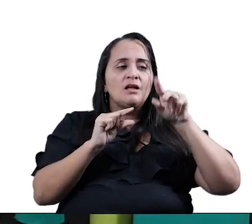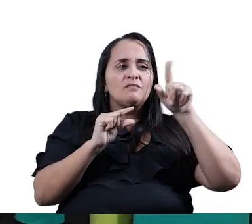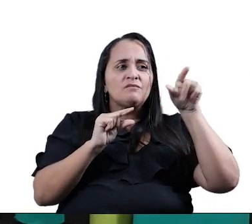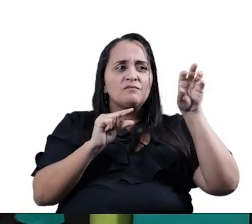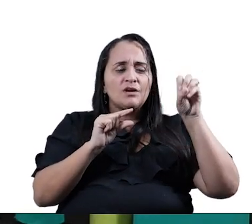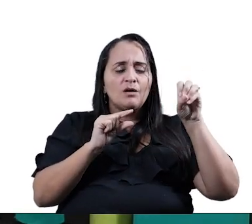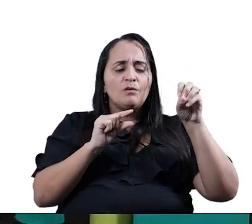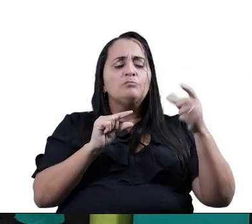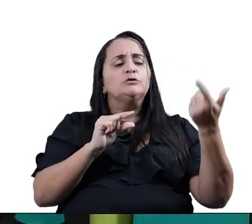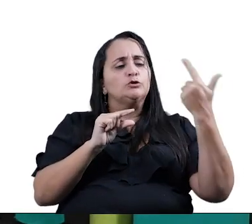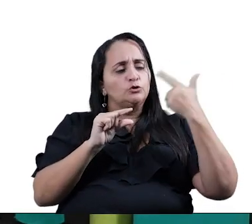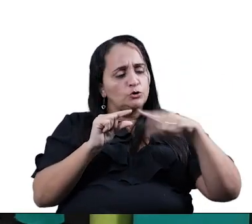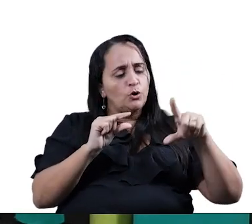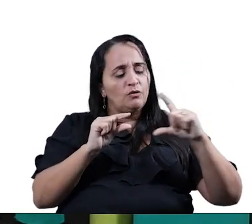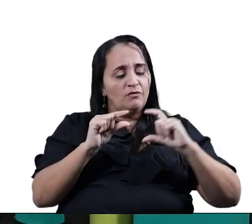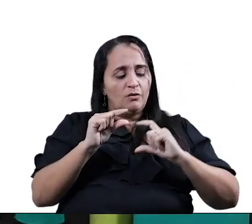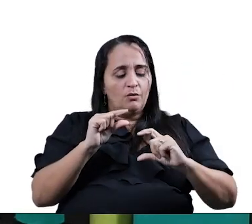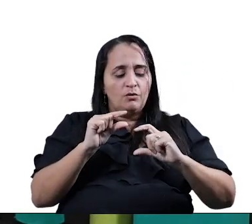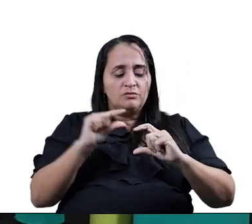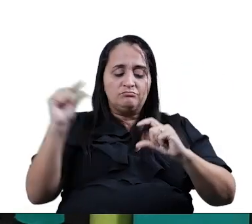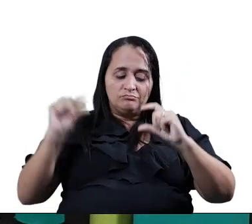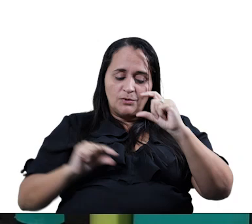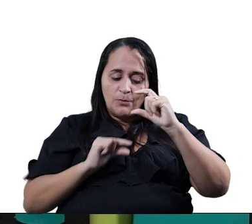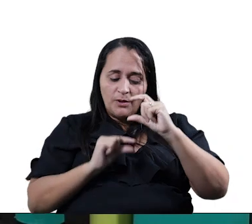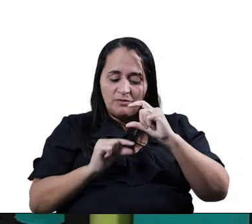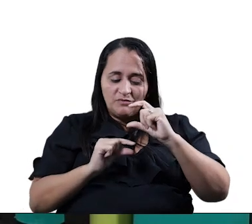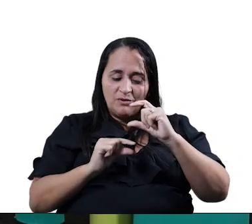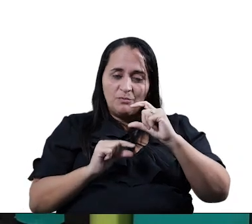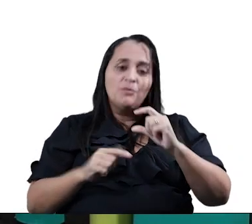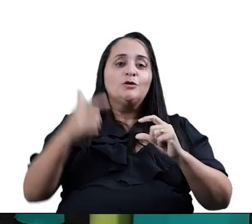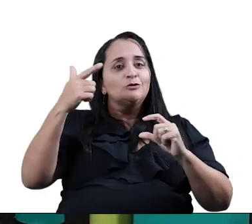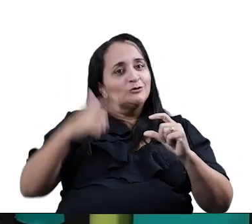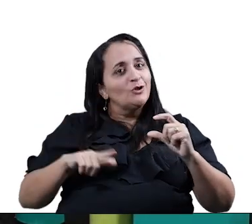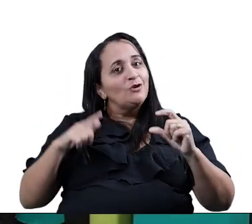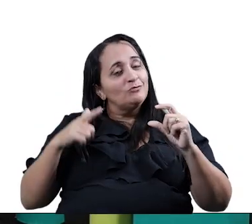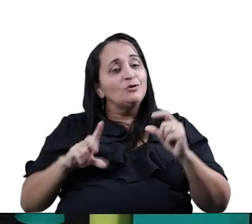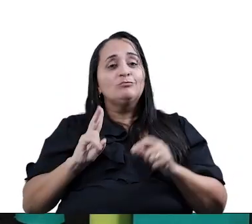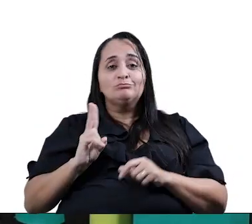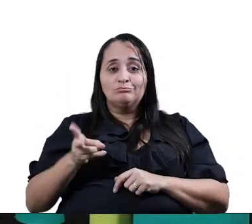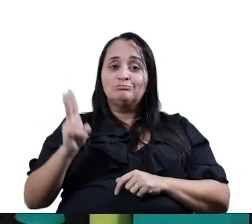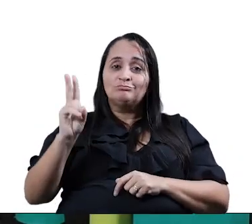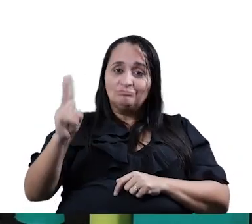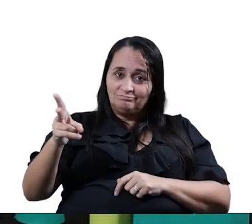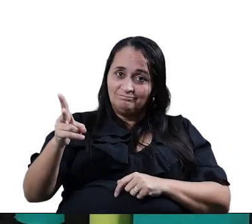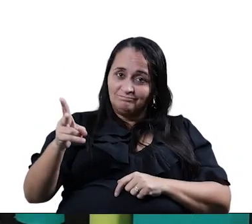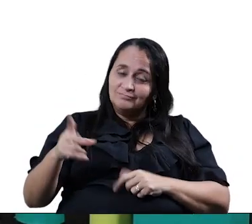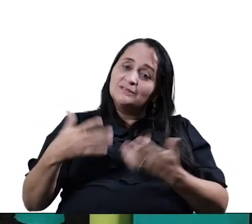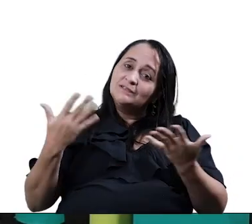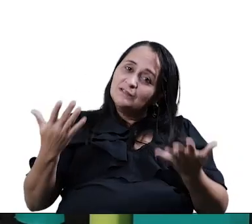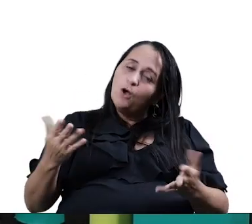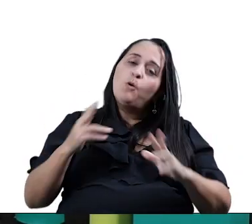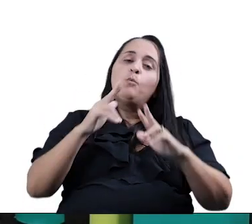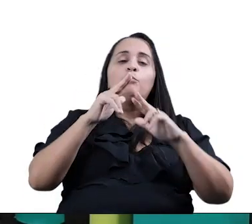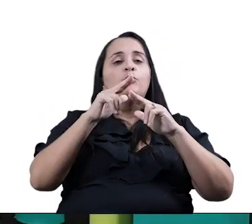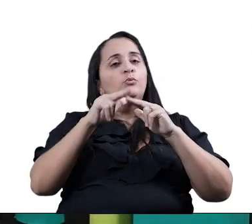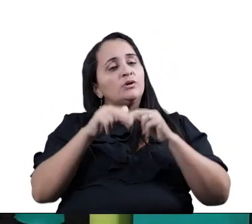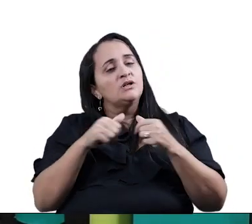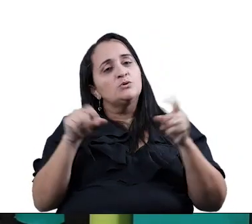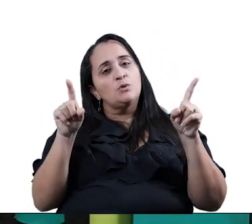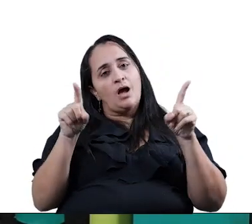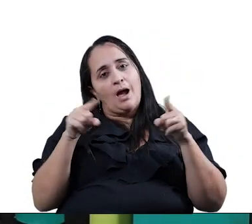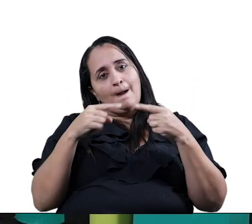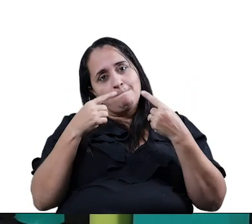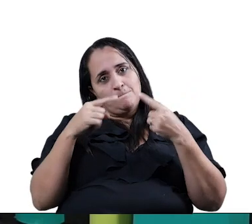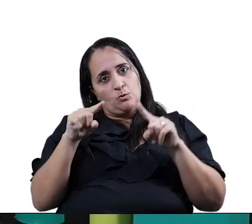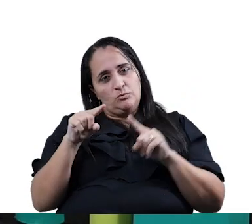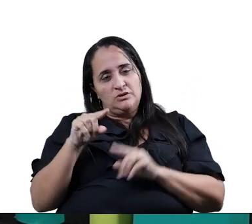repete Outra, o refrão Mais outra, o refrão Entenderam como é diferente a música? Porque a música